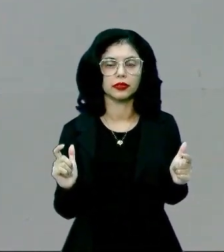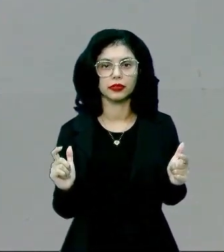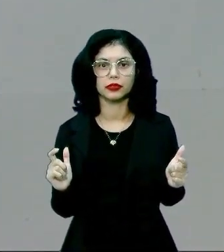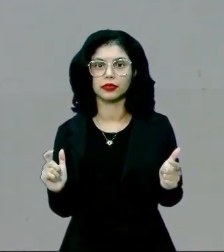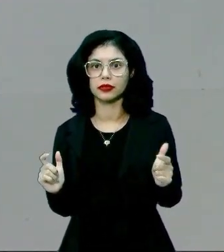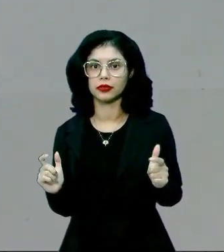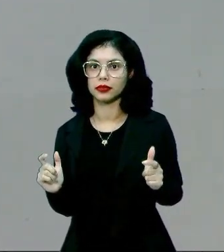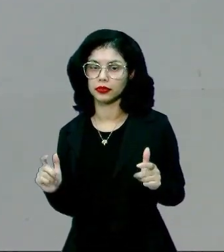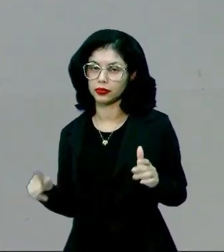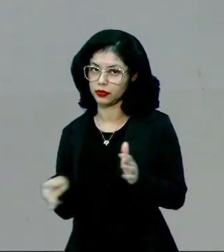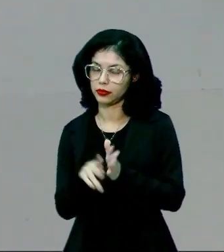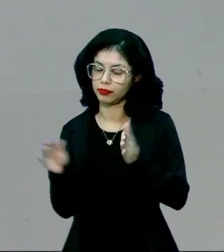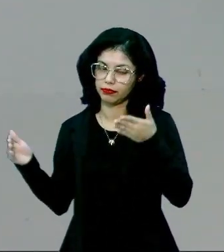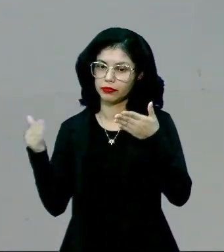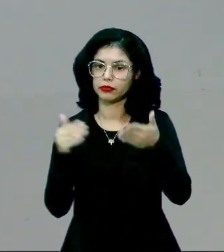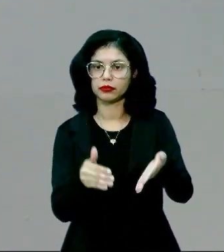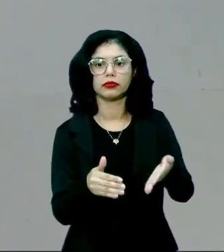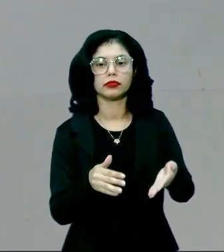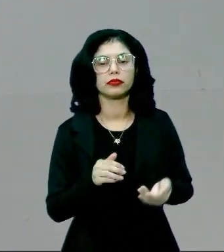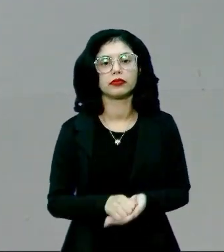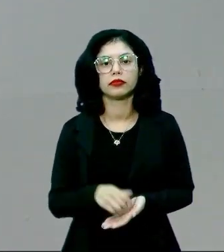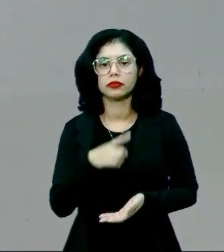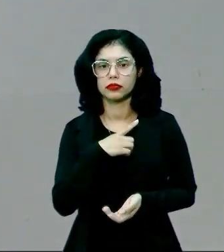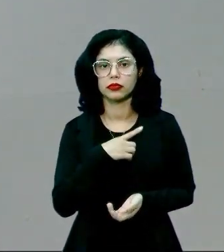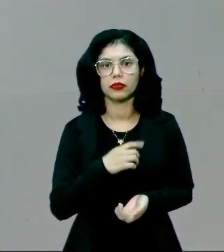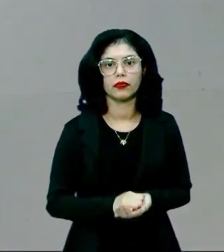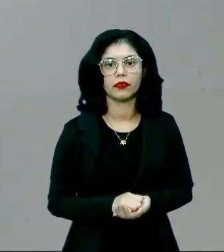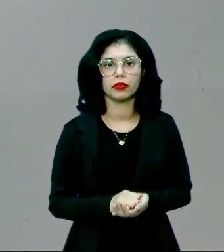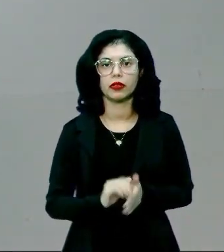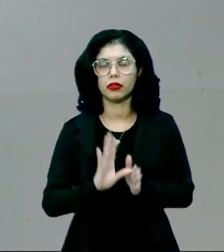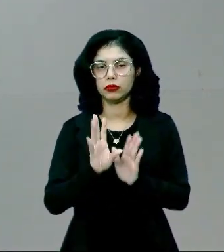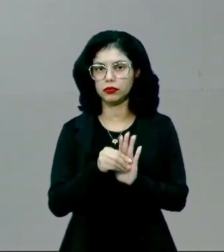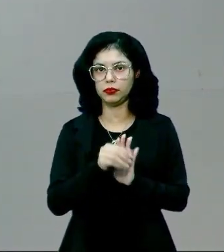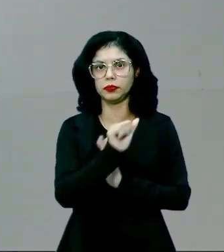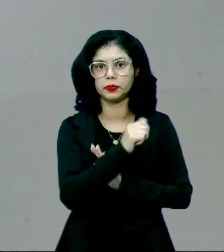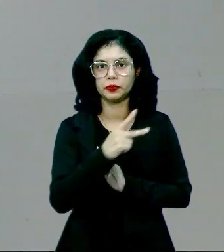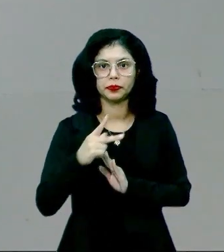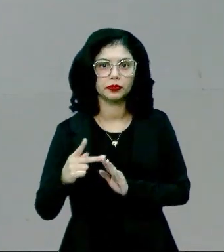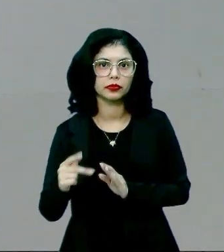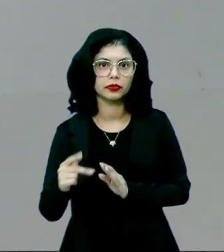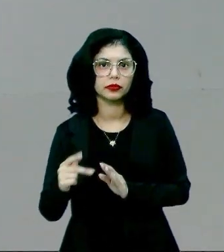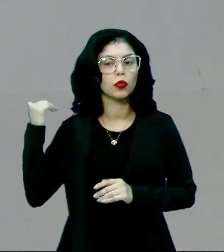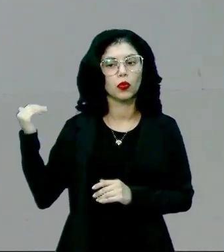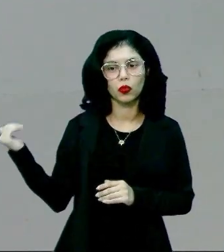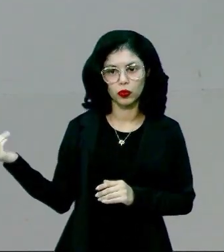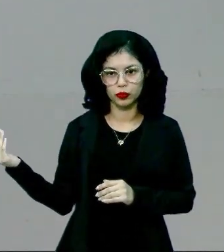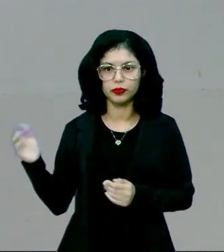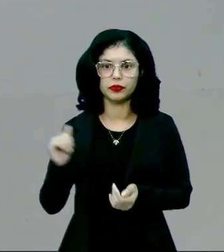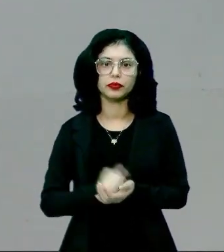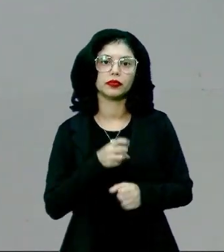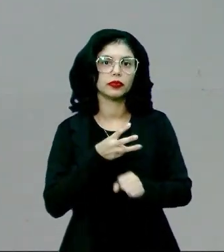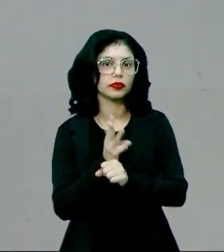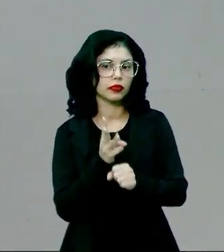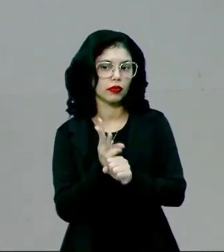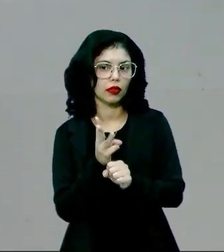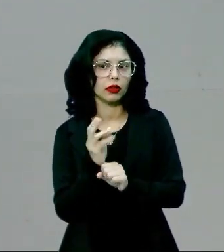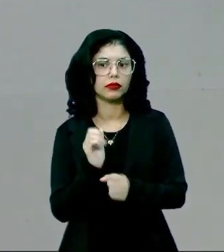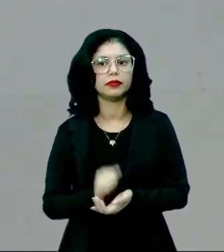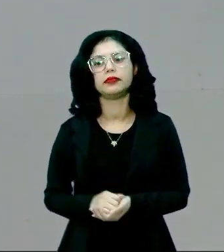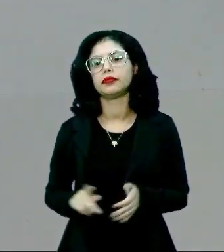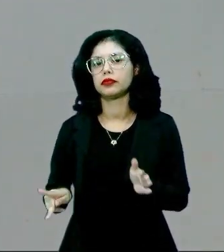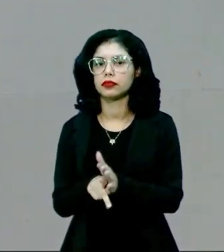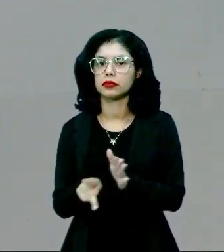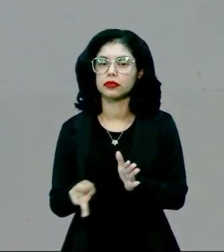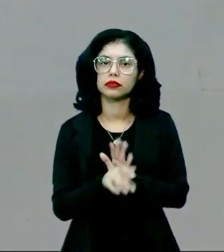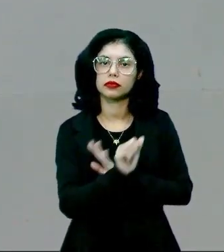finalidades específicas. E aí nós temos esse aplicativo muito popular, que é o WhatsApp, que